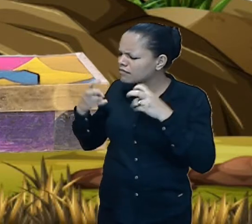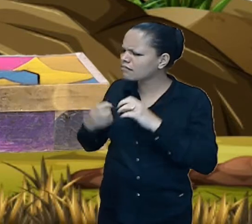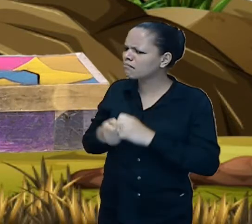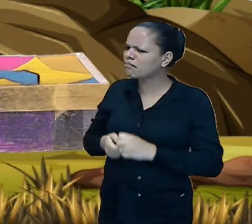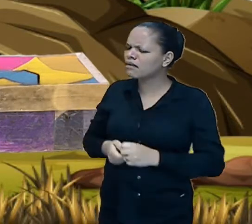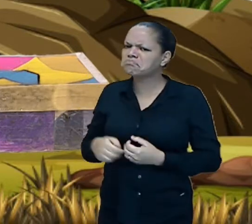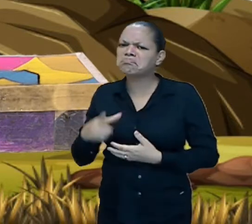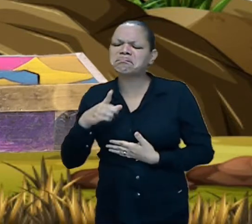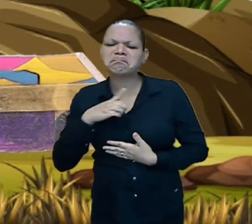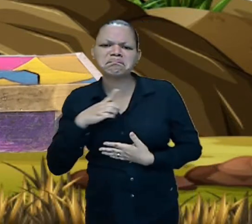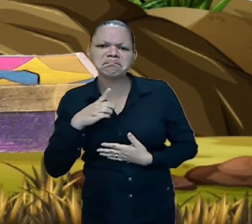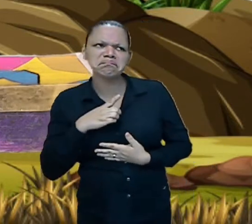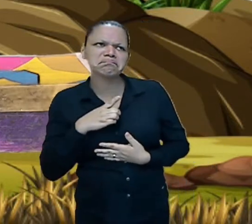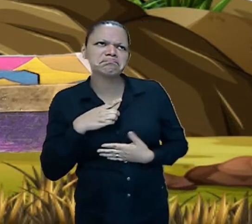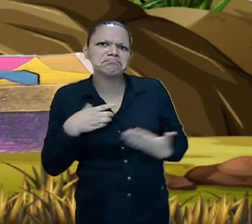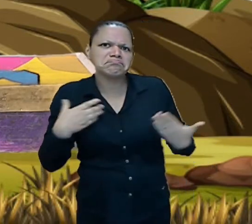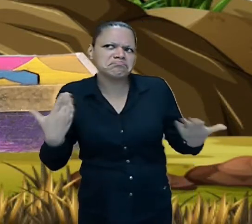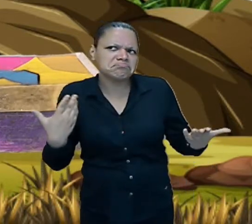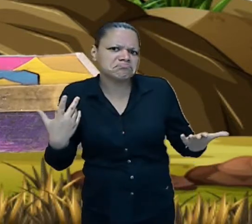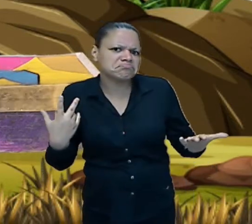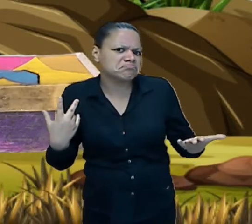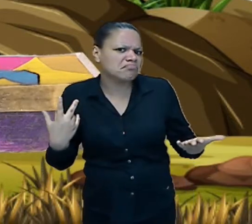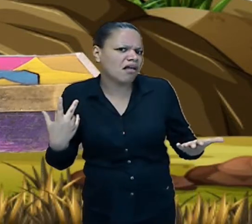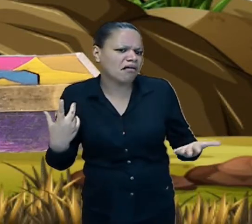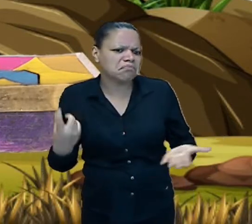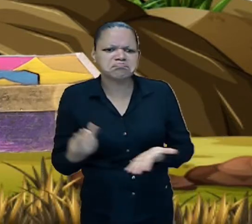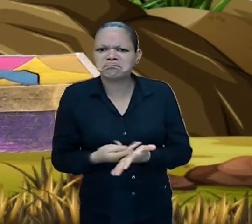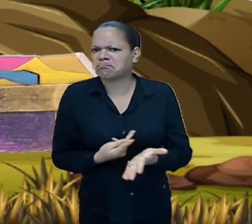coisa estranha estava acontecendo